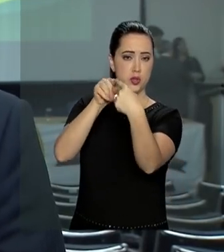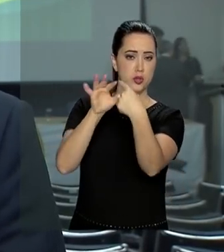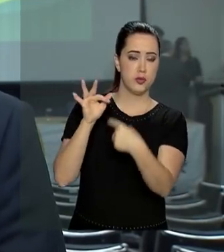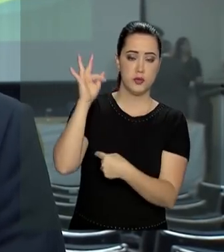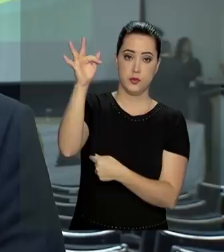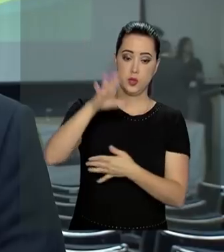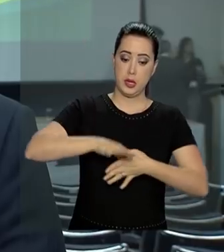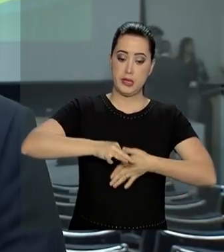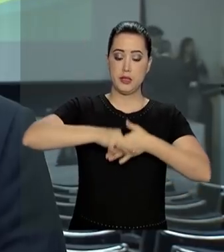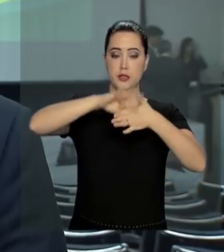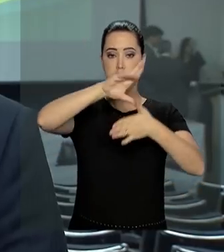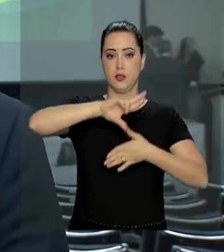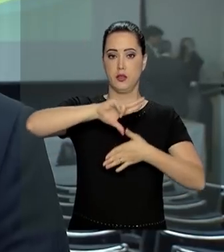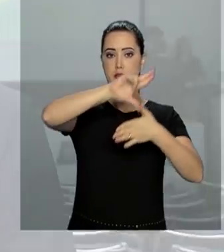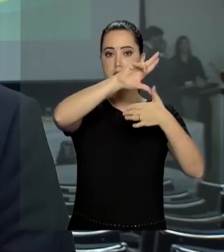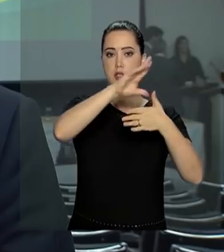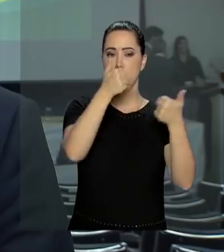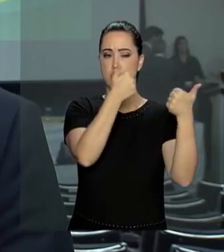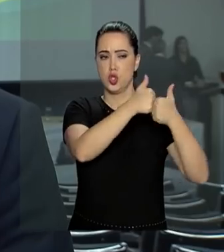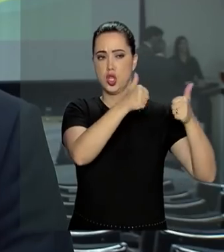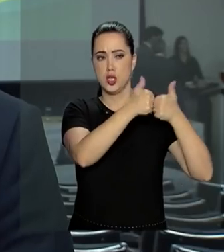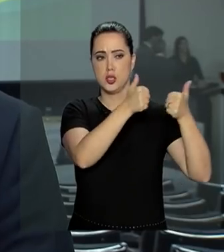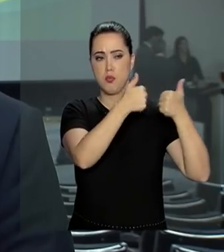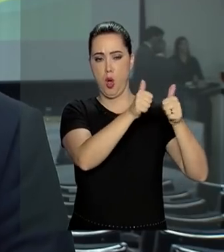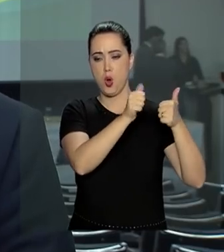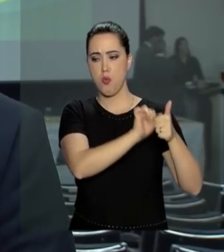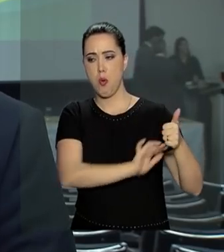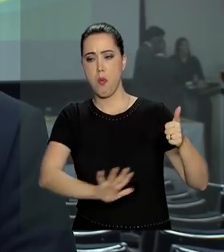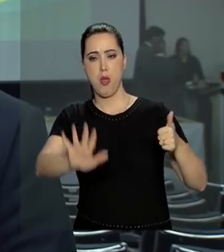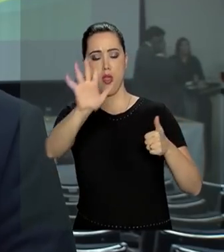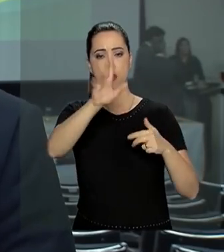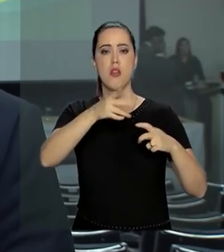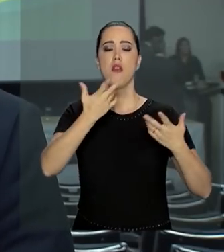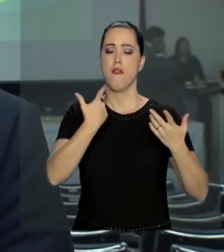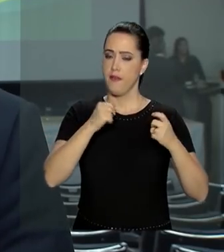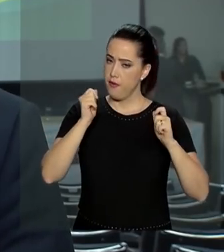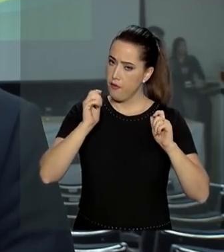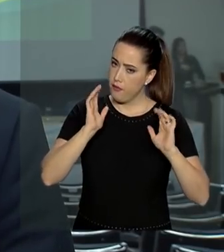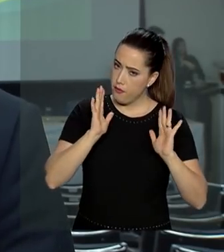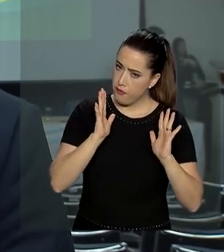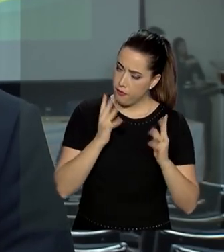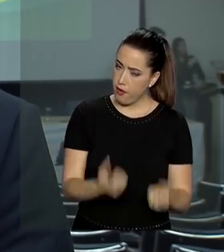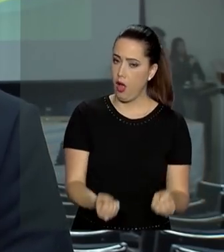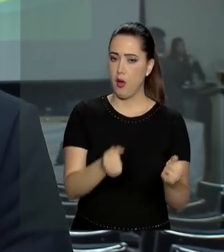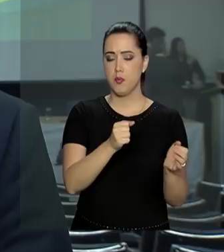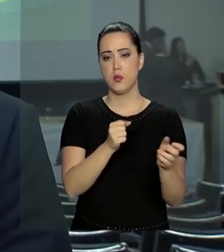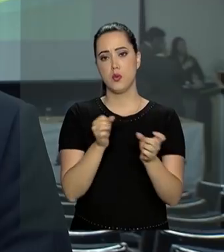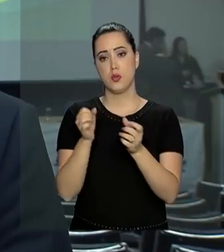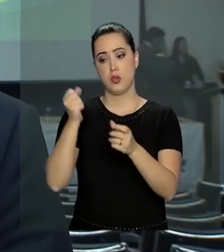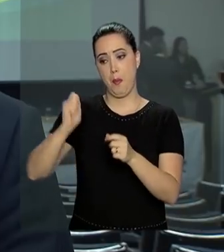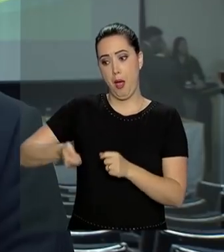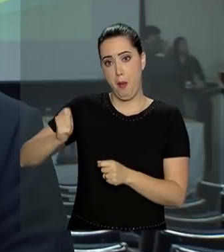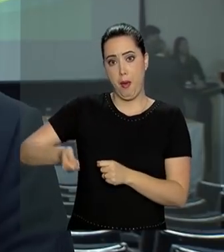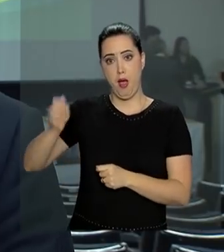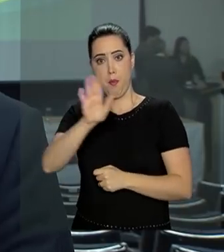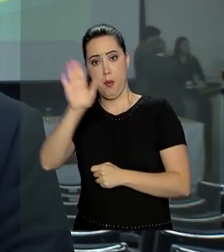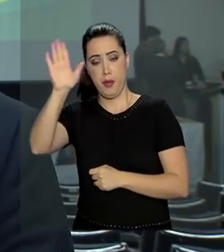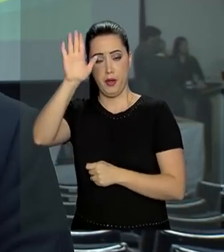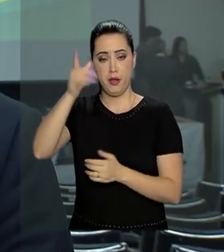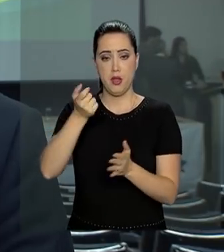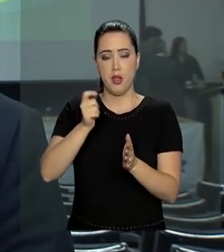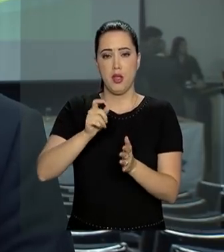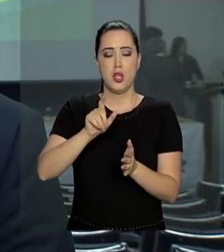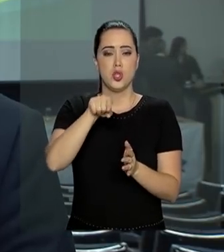líder na América Latina em termos de logística. Teremos concessões de rodovias, que a gente pode citar a BR-153 Goiás-Tocantins, a 364